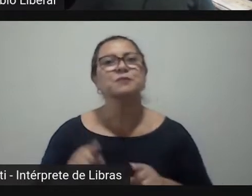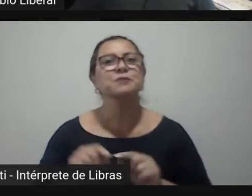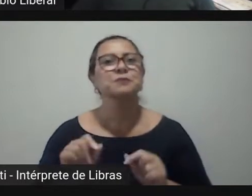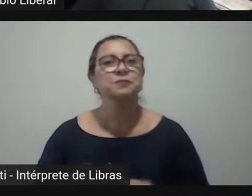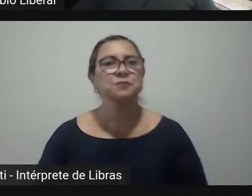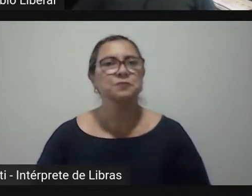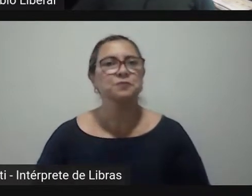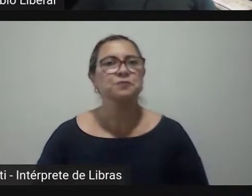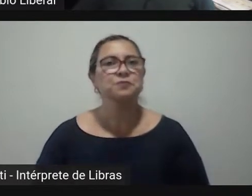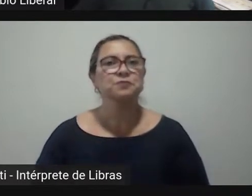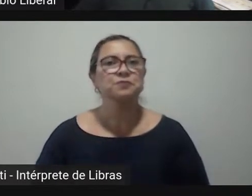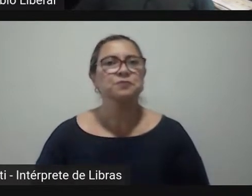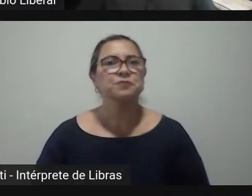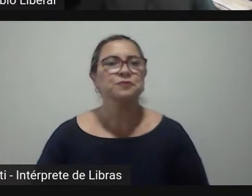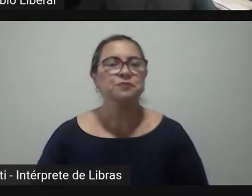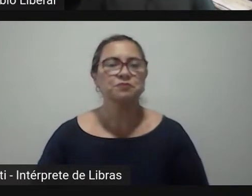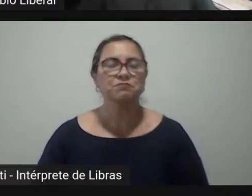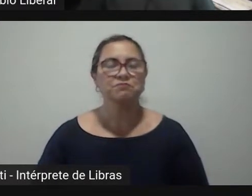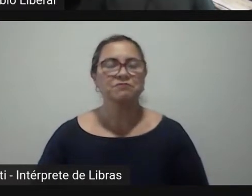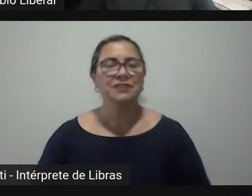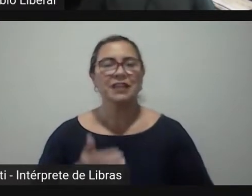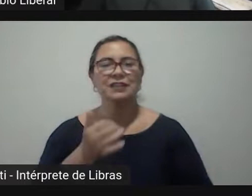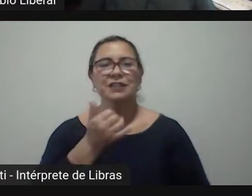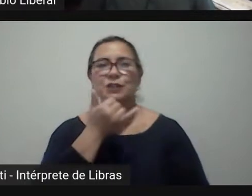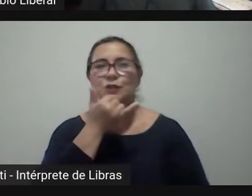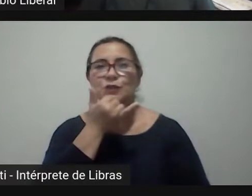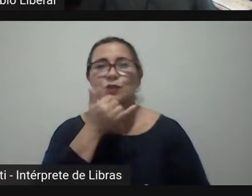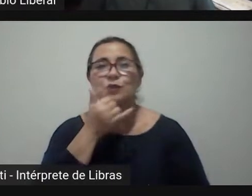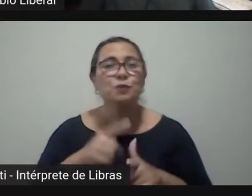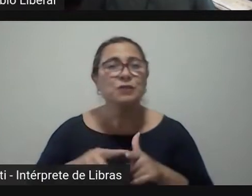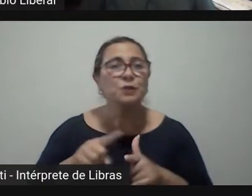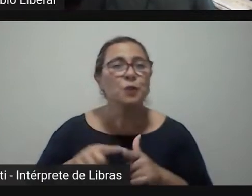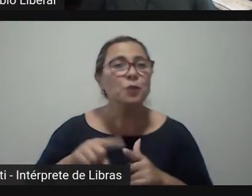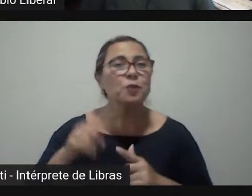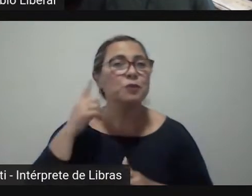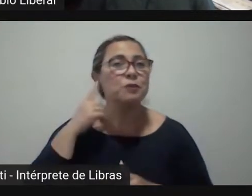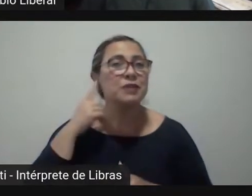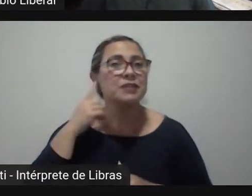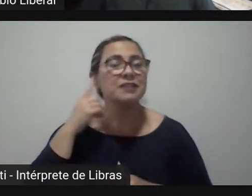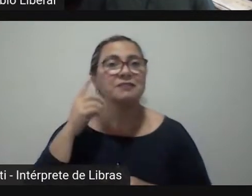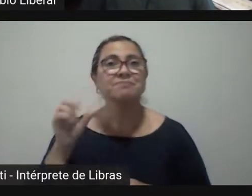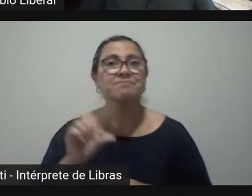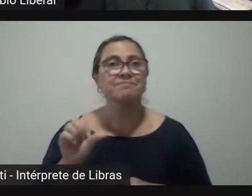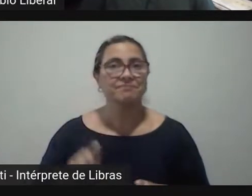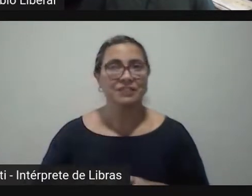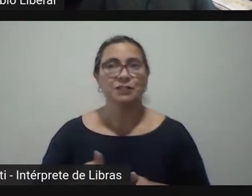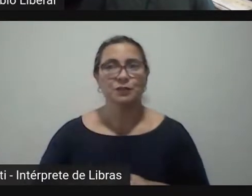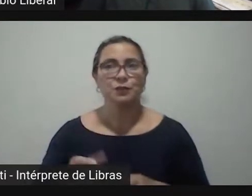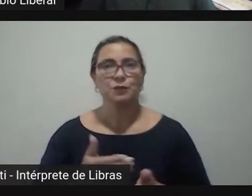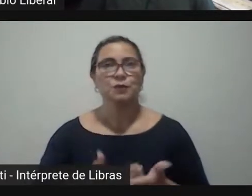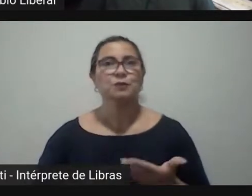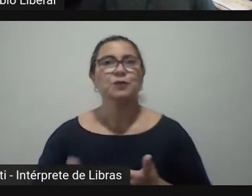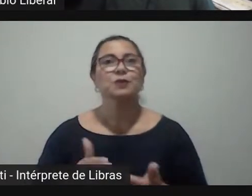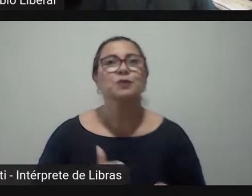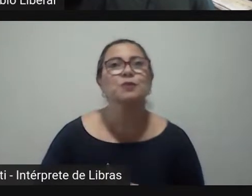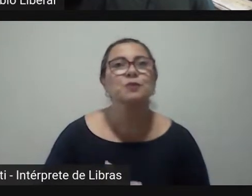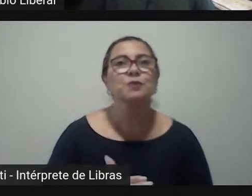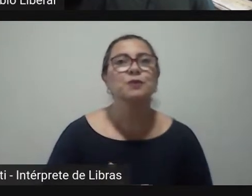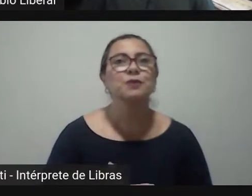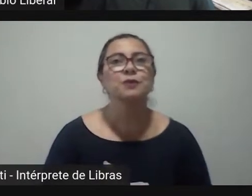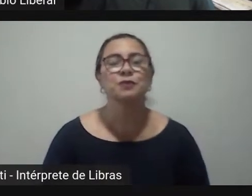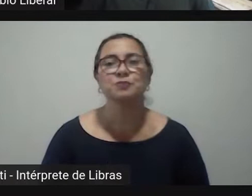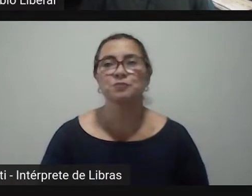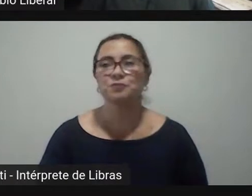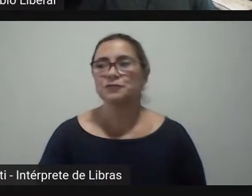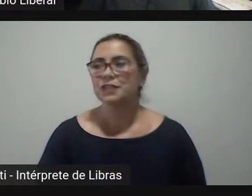Eu sou o Fabiano Schwartz, sou coordenador da pós-graduação e hoje aqui tenho o privilégio de poder mediar um pouco o debate que